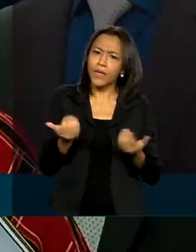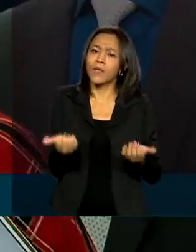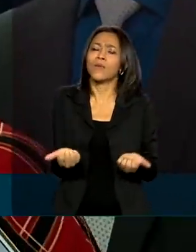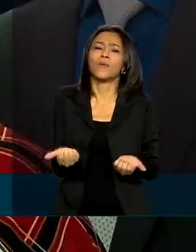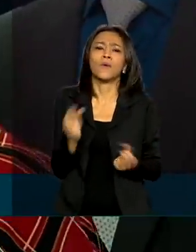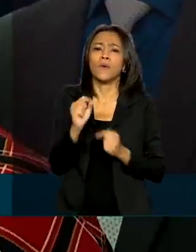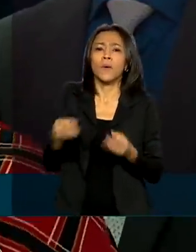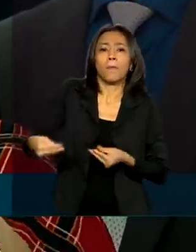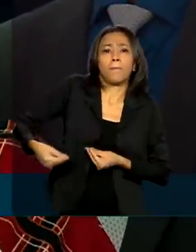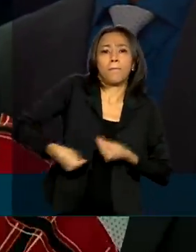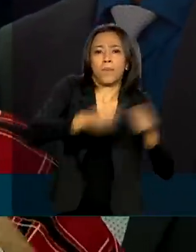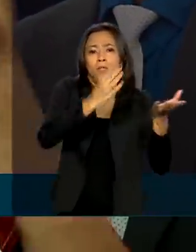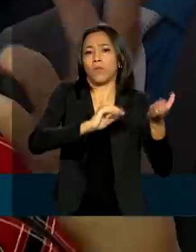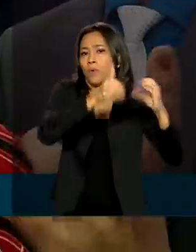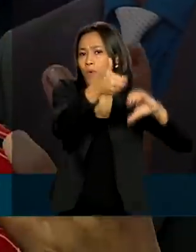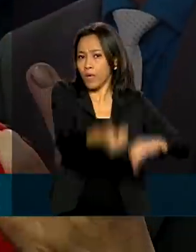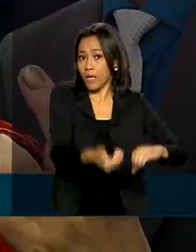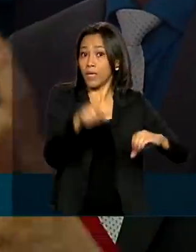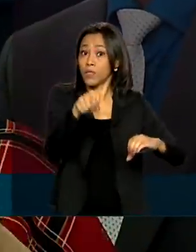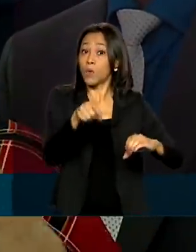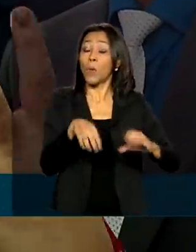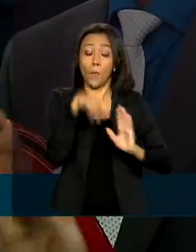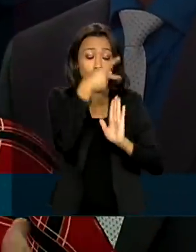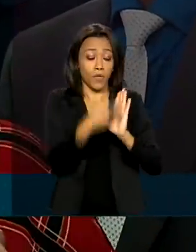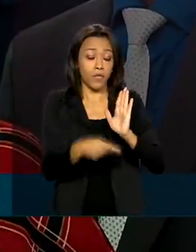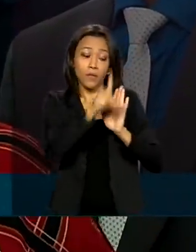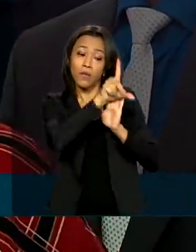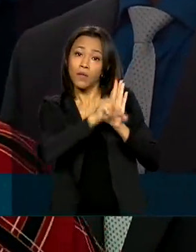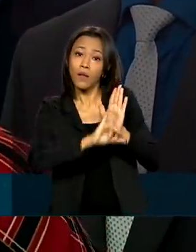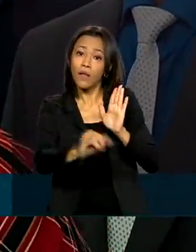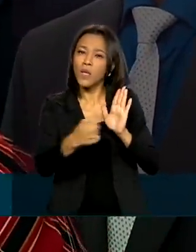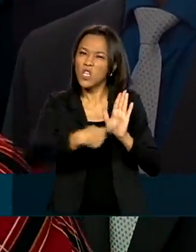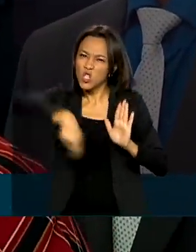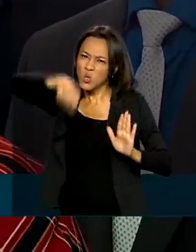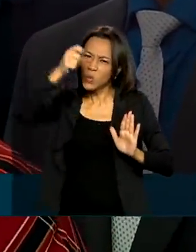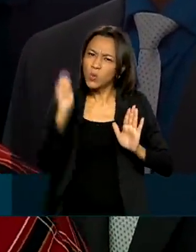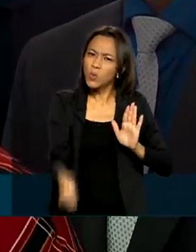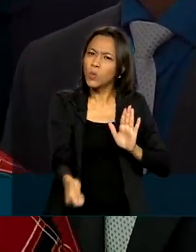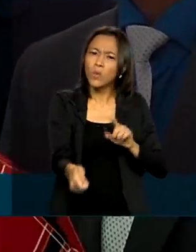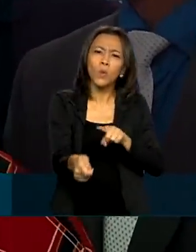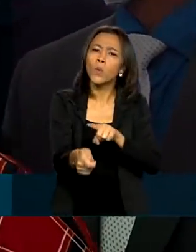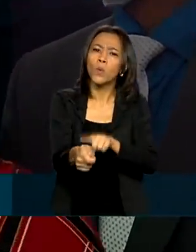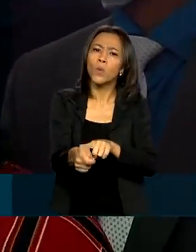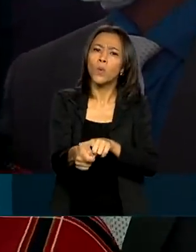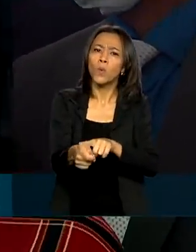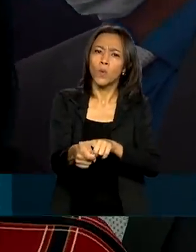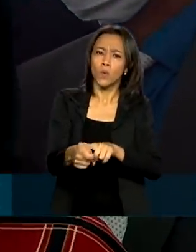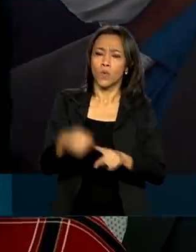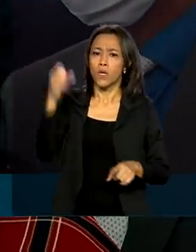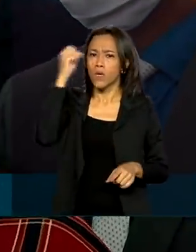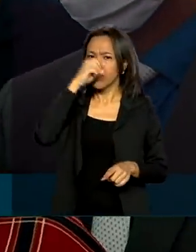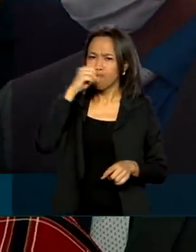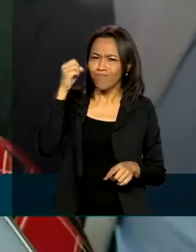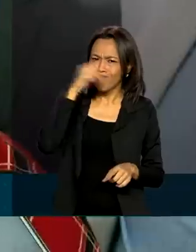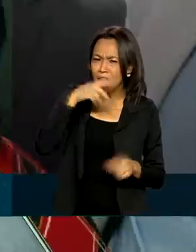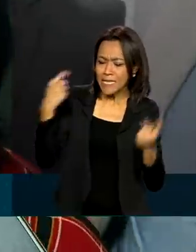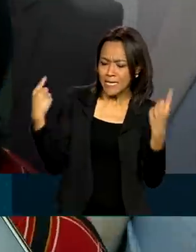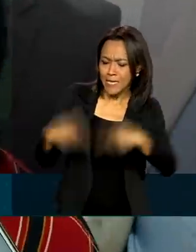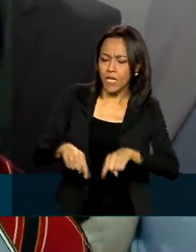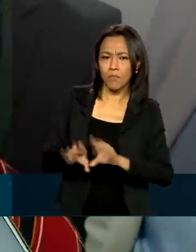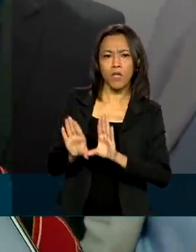ao Congresso Nacional um projeto de lei para tornar mais duras as penas contra crimes de pedofilia.